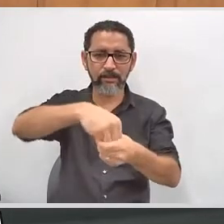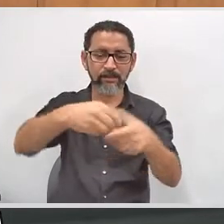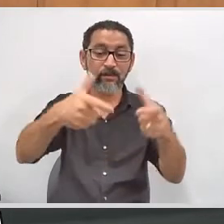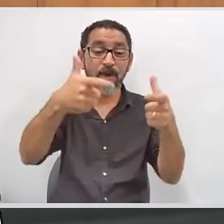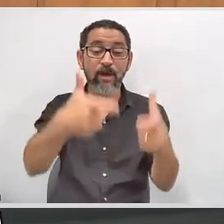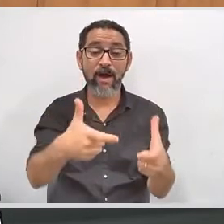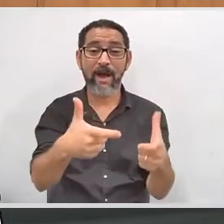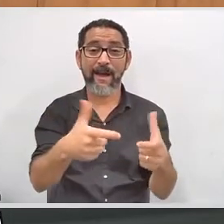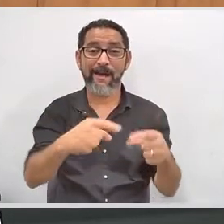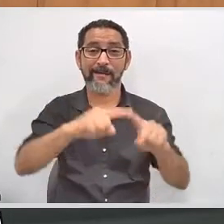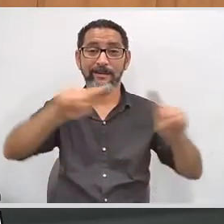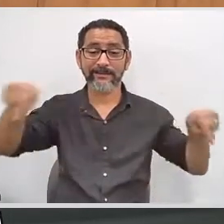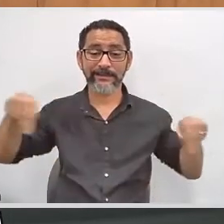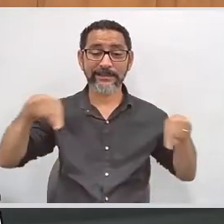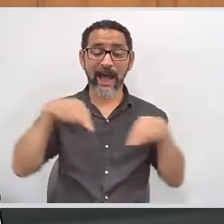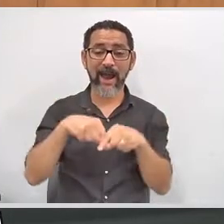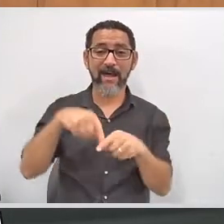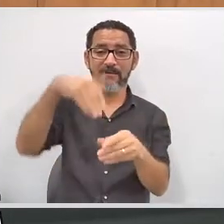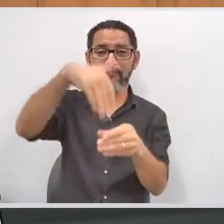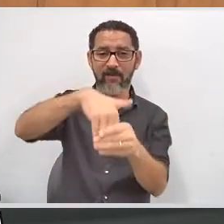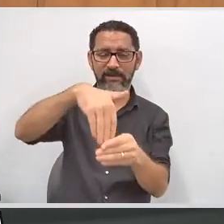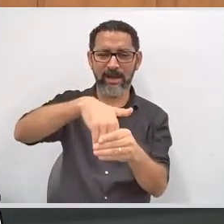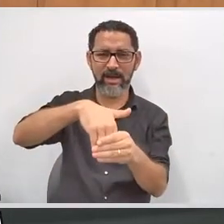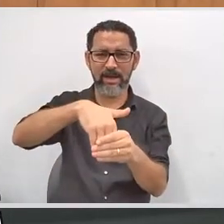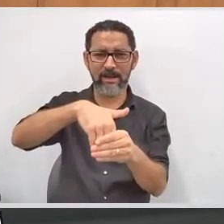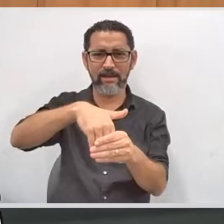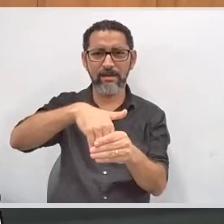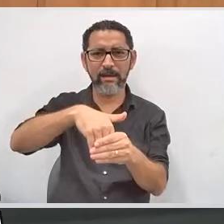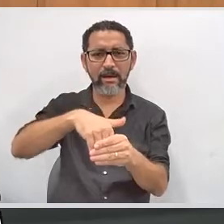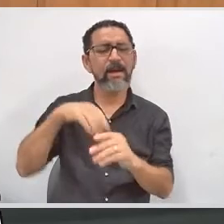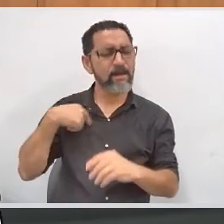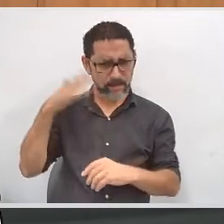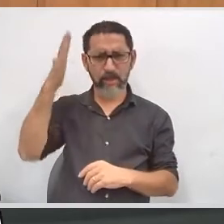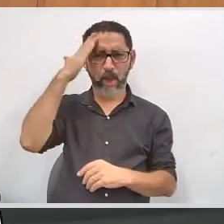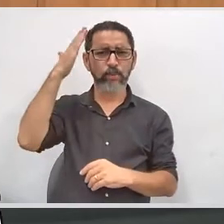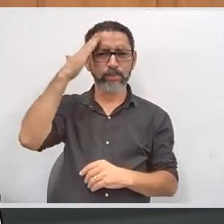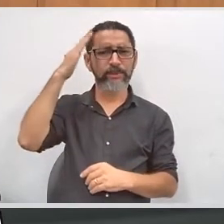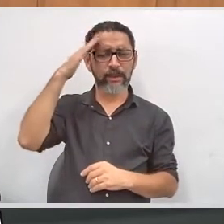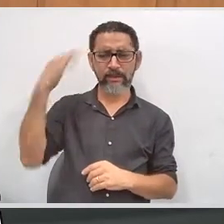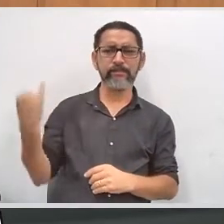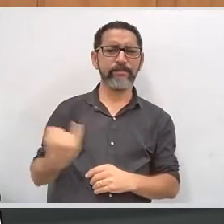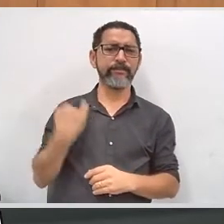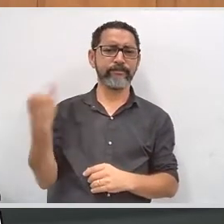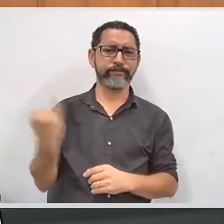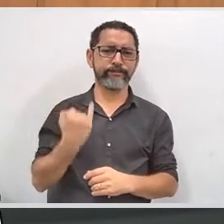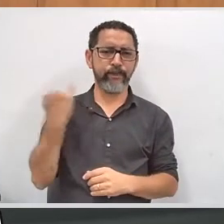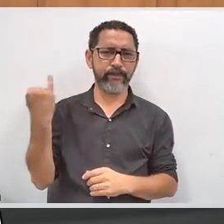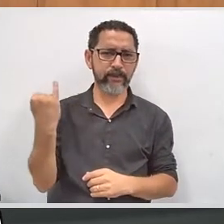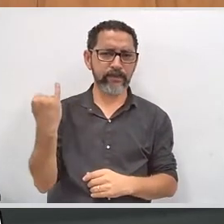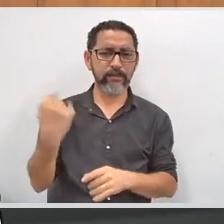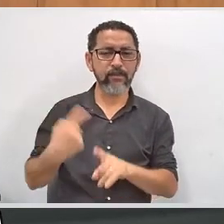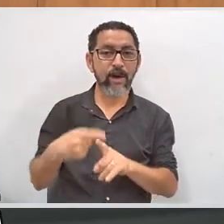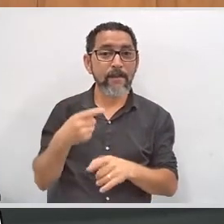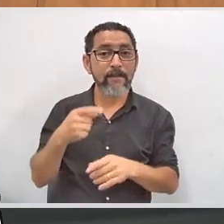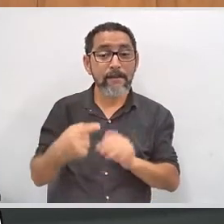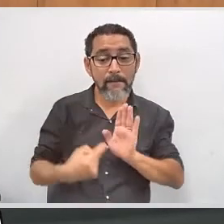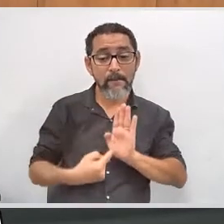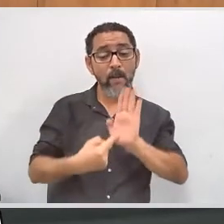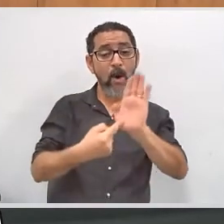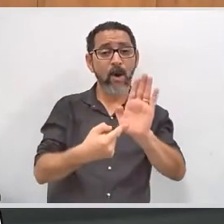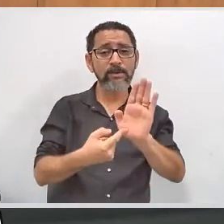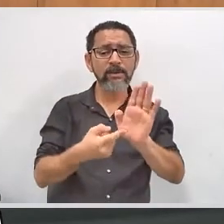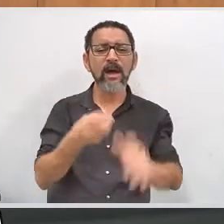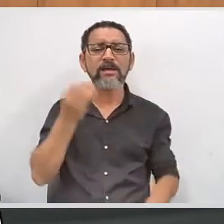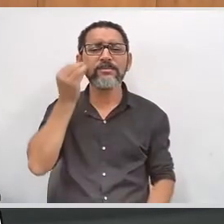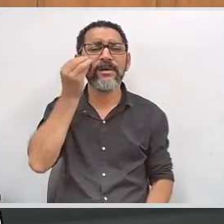eleitoral às normas da BNT. Nós entendemos que isso é muito importante porque essas normas elas vêm de certa experiência,